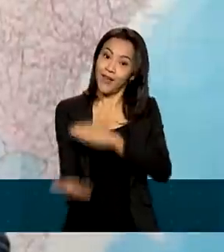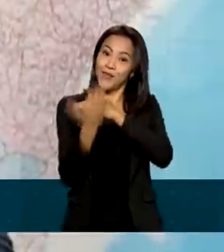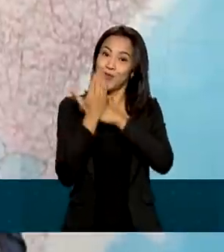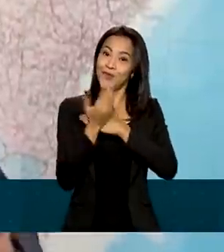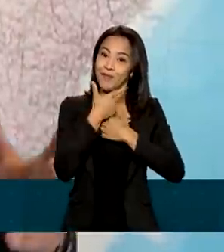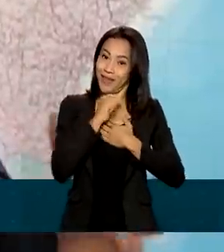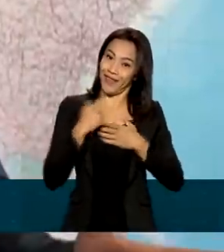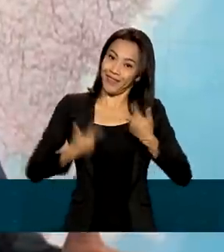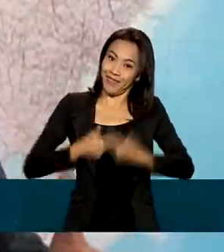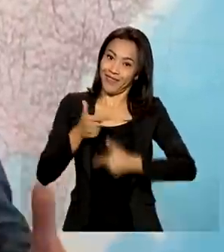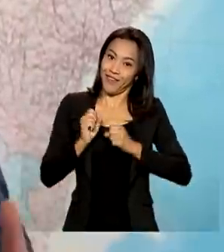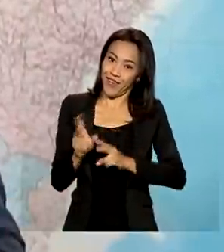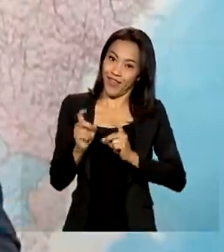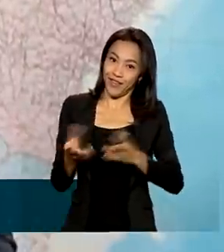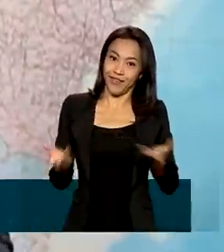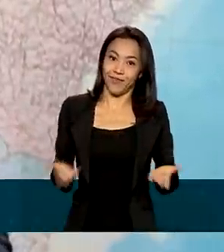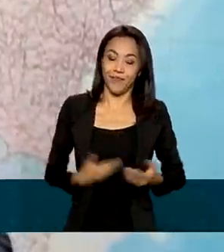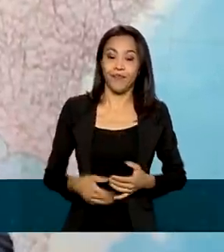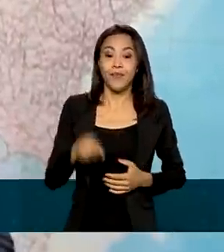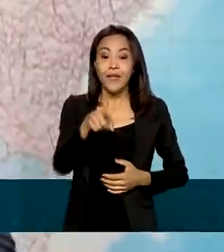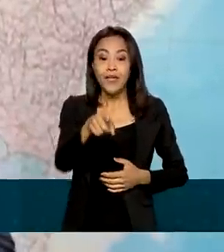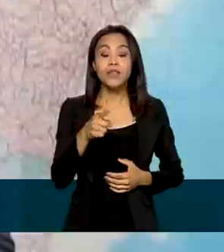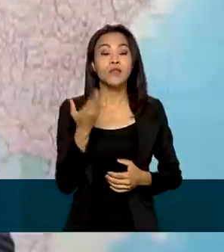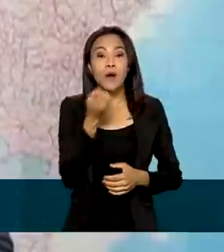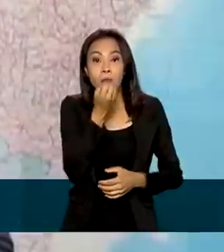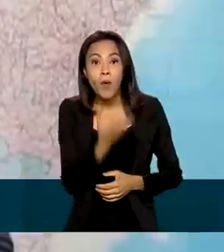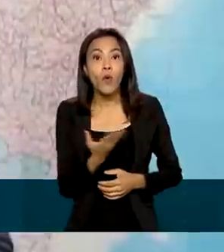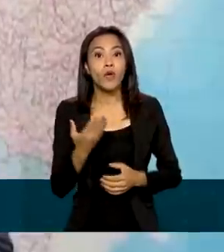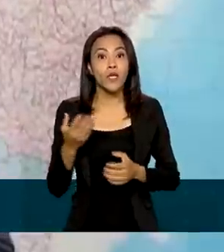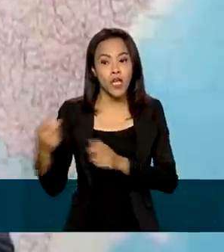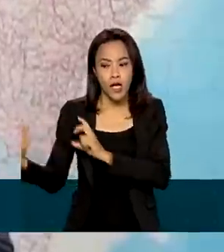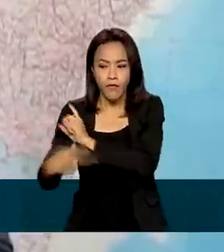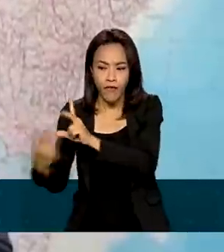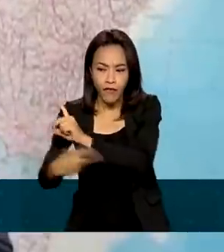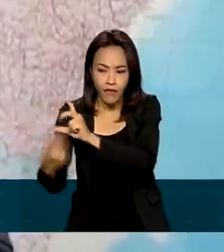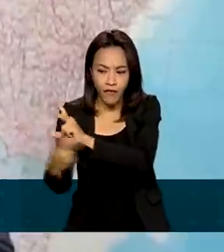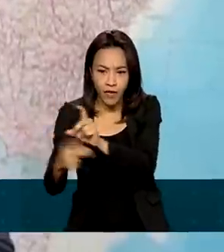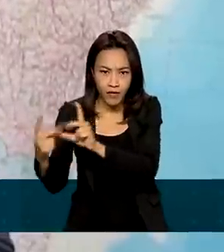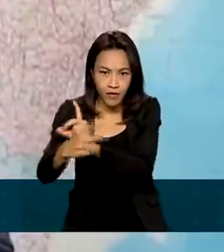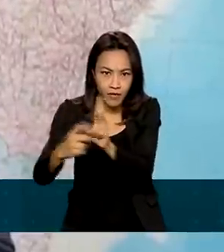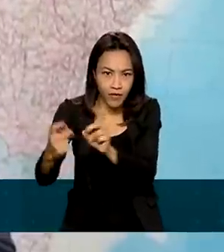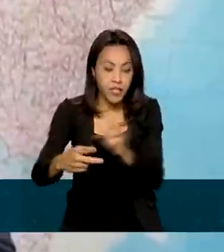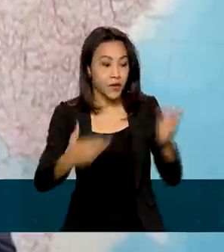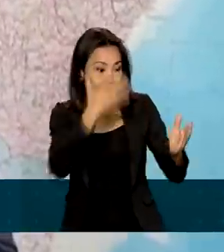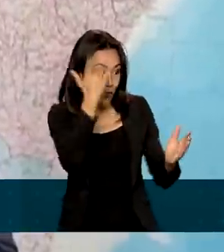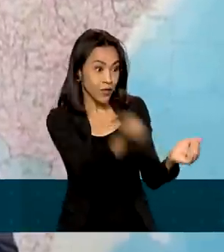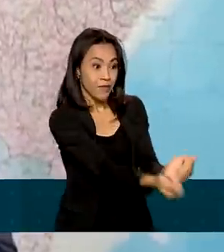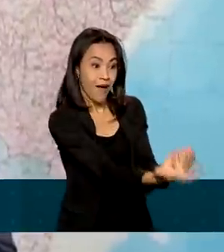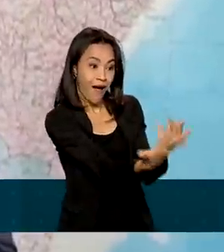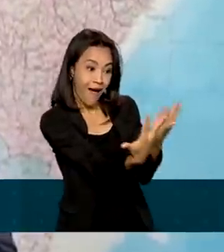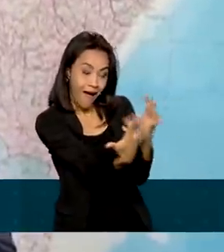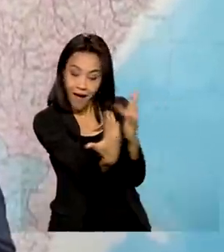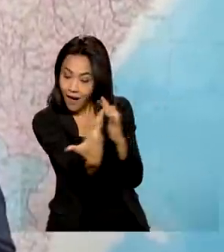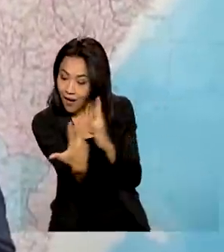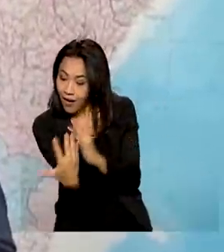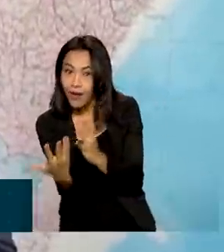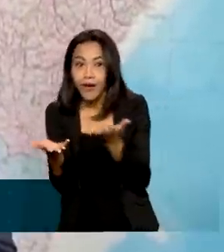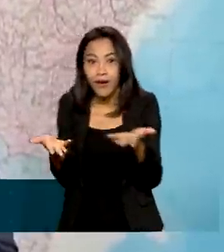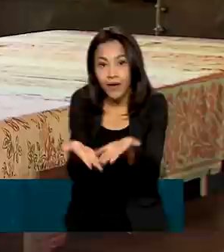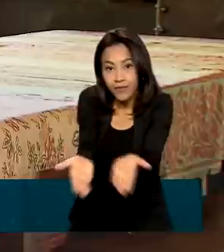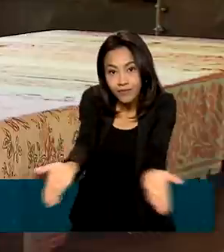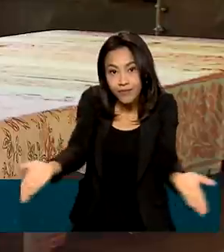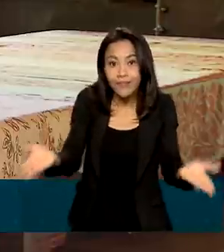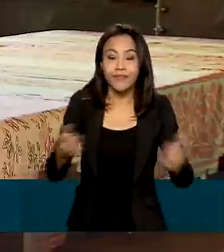Aproxima produtor e consumidor, colocando os produtos da agricultura familiar de forma mais competitiva no mercado